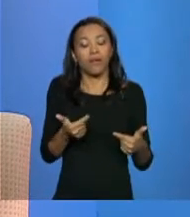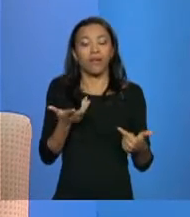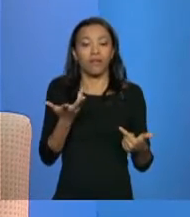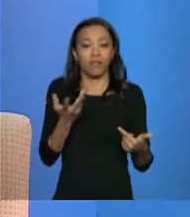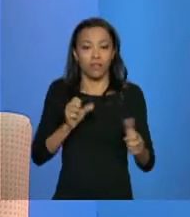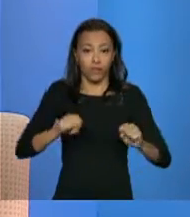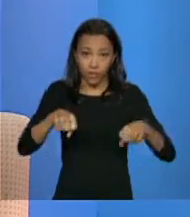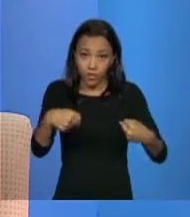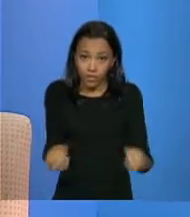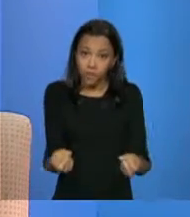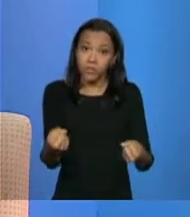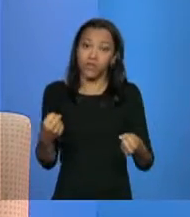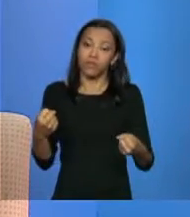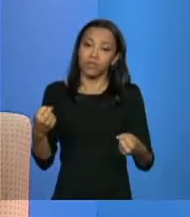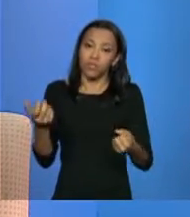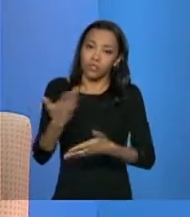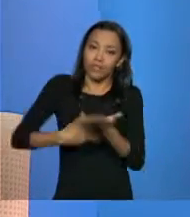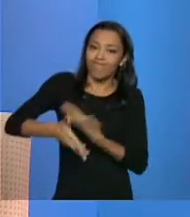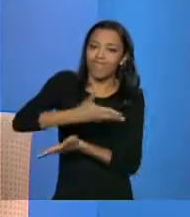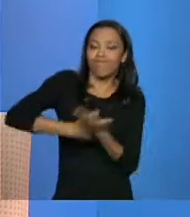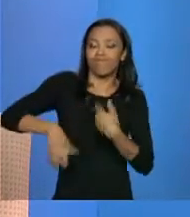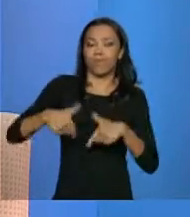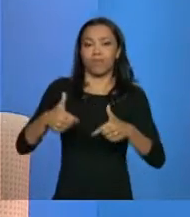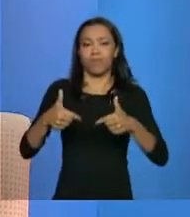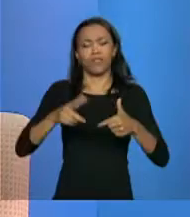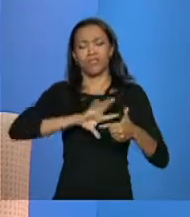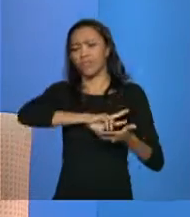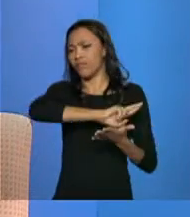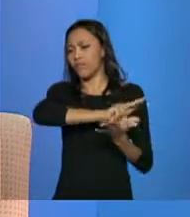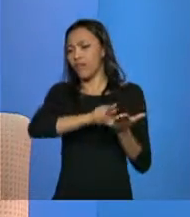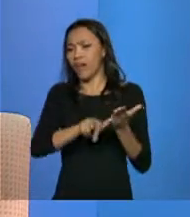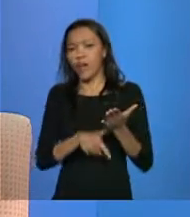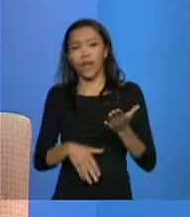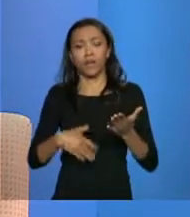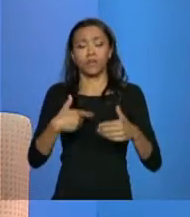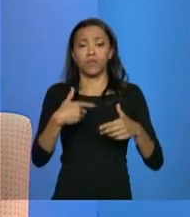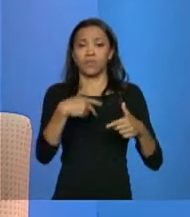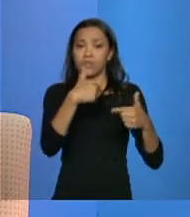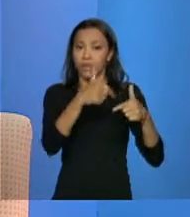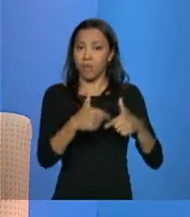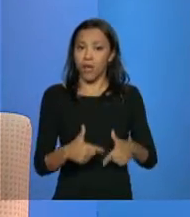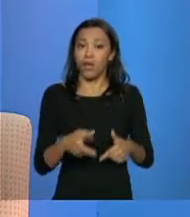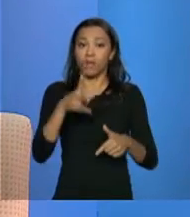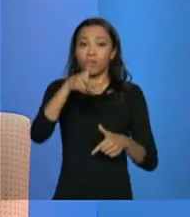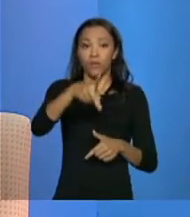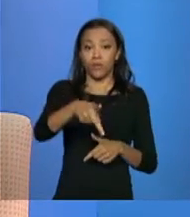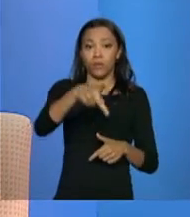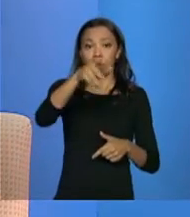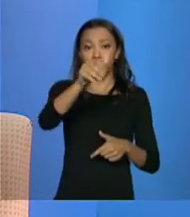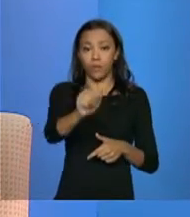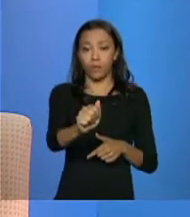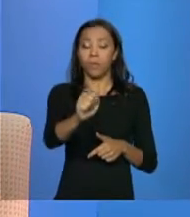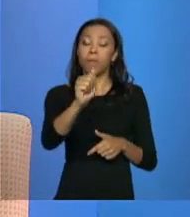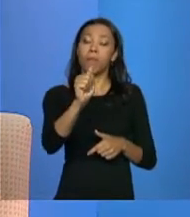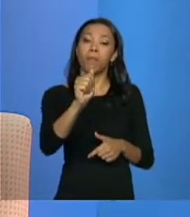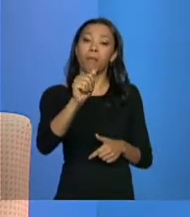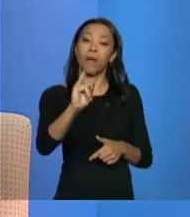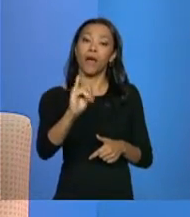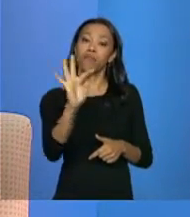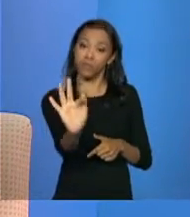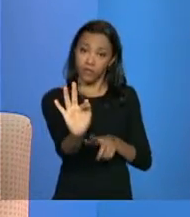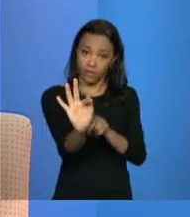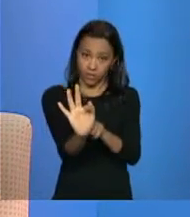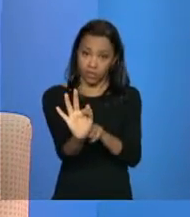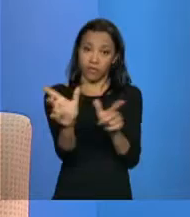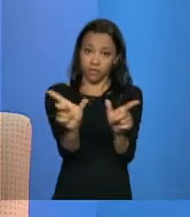fortalecimento de vínculos, de todos os serviços do PAIF, do serviço de atendimento integral à família. É assim,